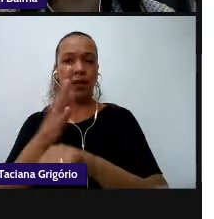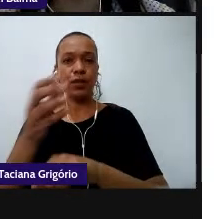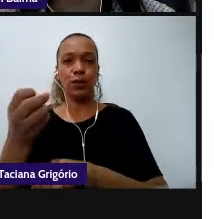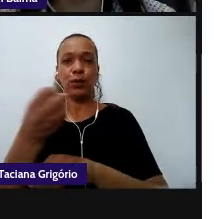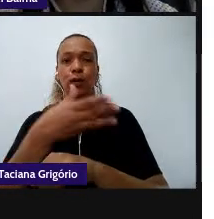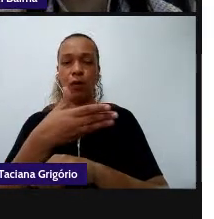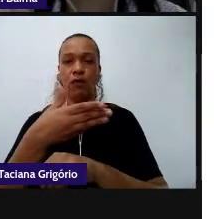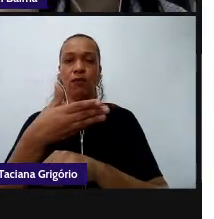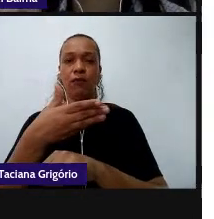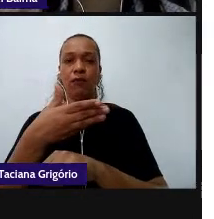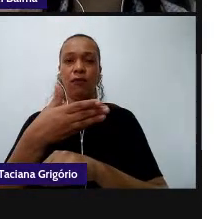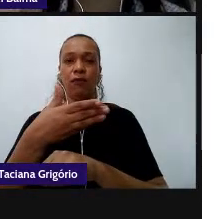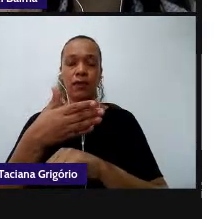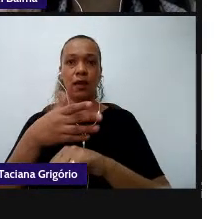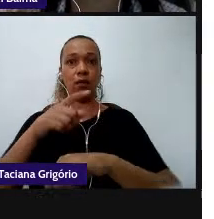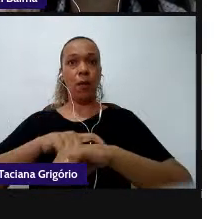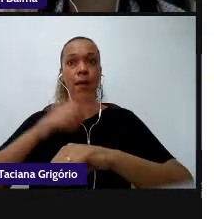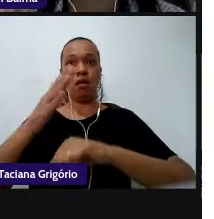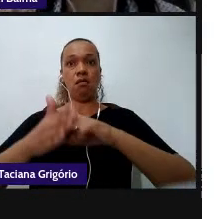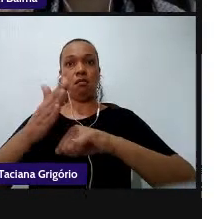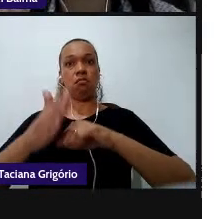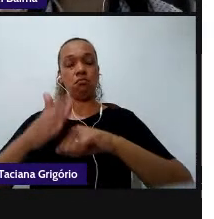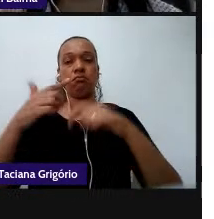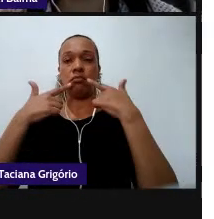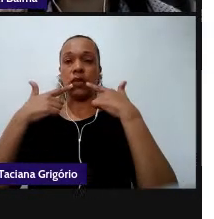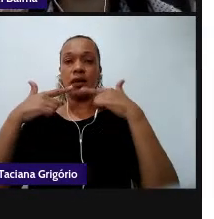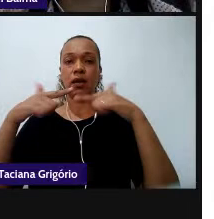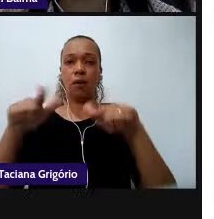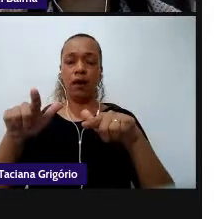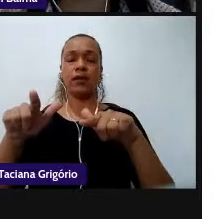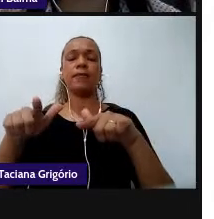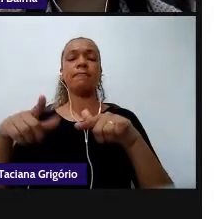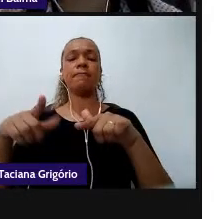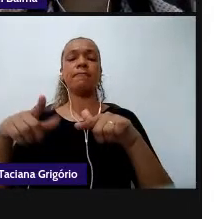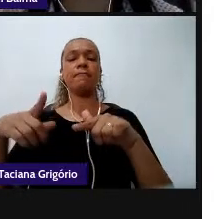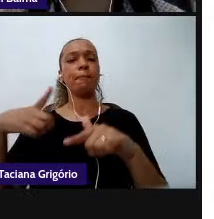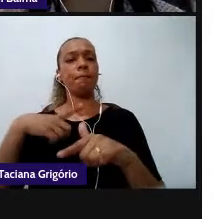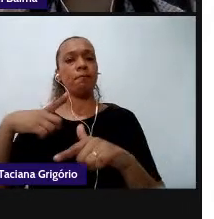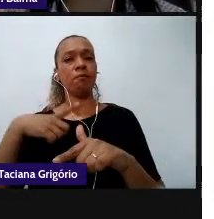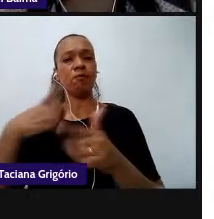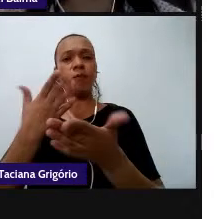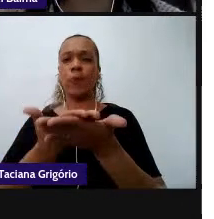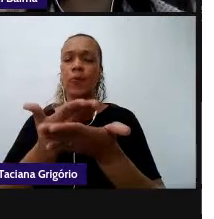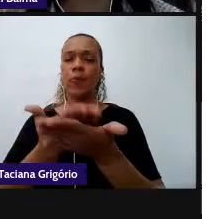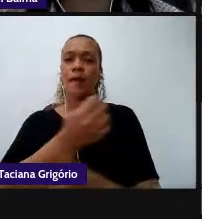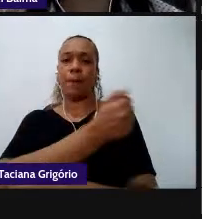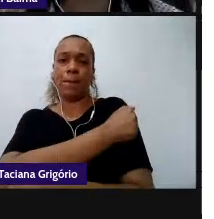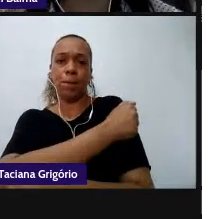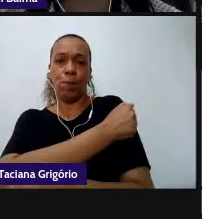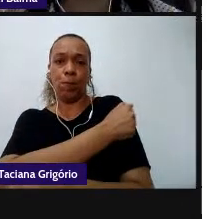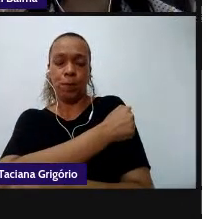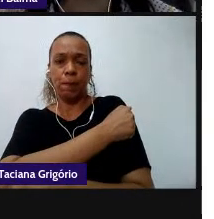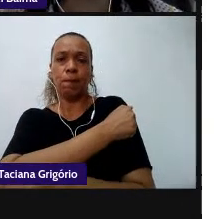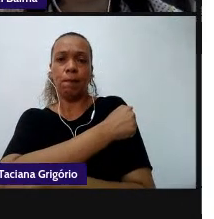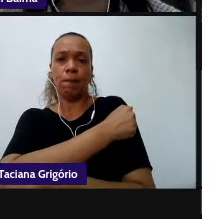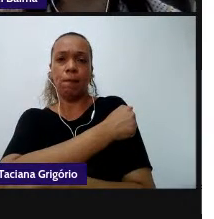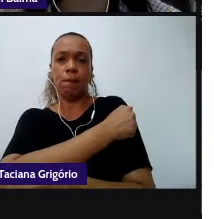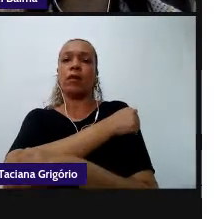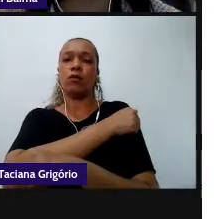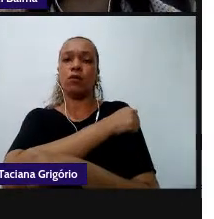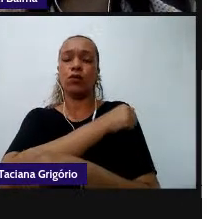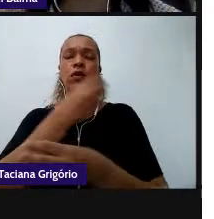então isso vai conduzindo o estudante o sujeito para essa atuação social